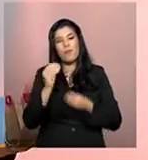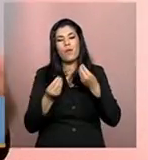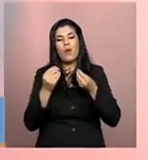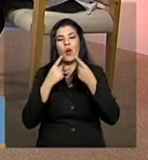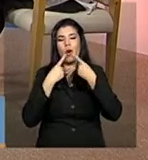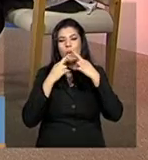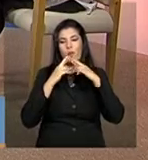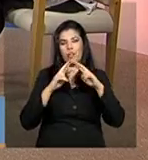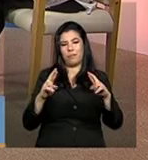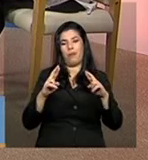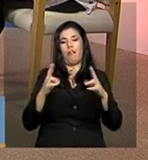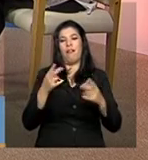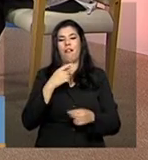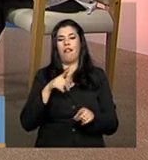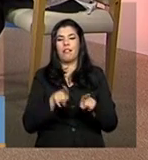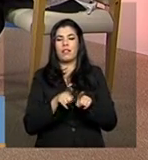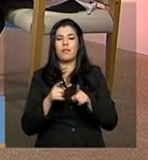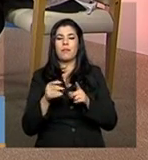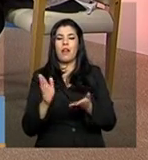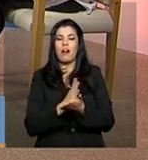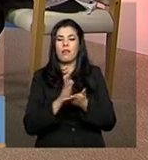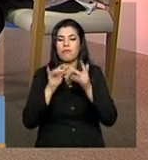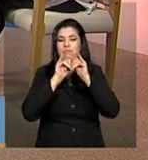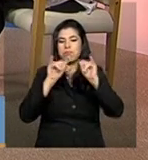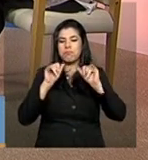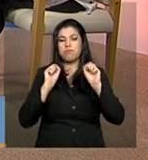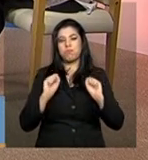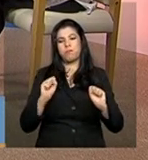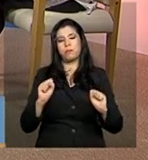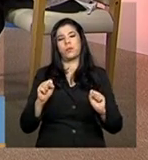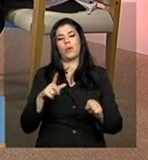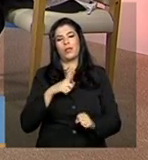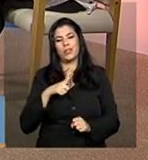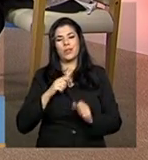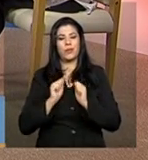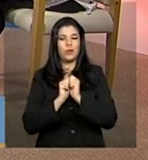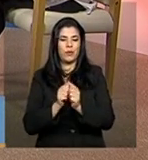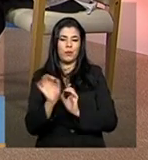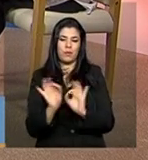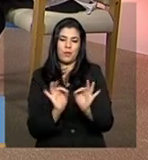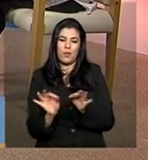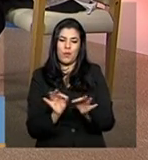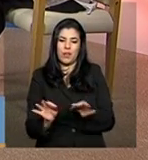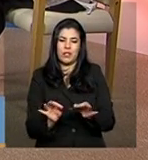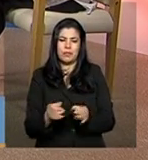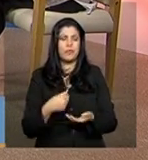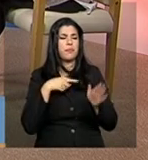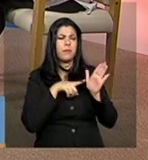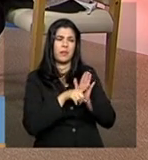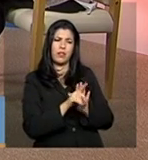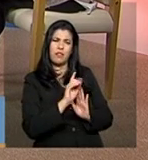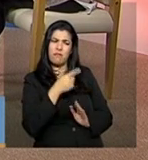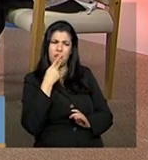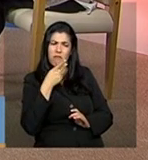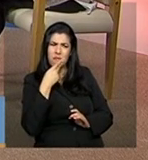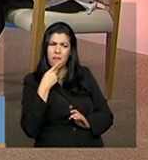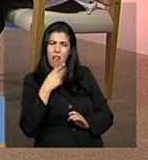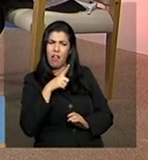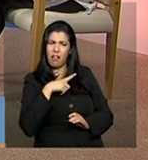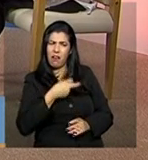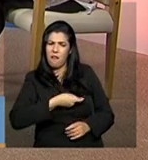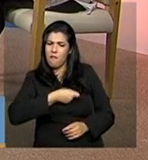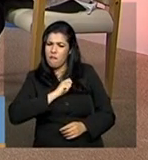informações, elas já podem estar com elas em mão organizadas. Você falou que não tem um caráter de fiscalização,